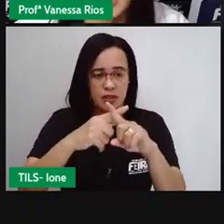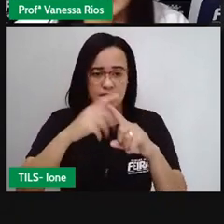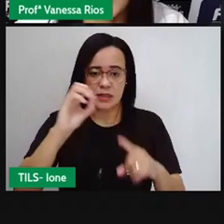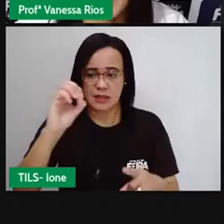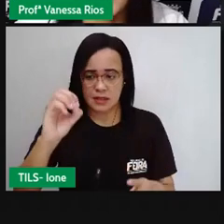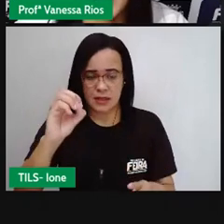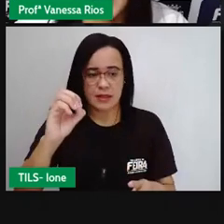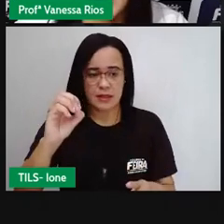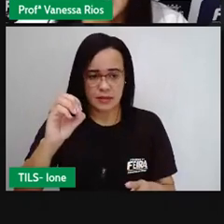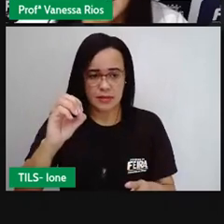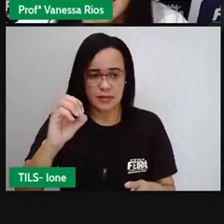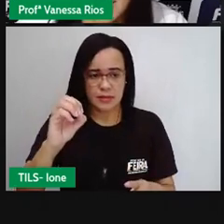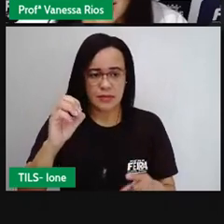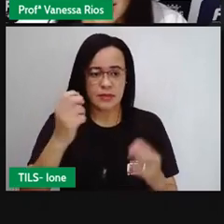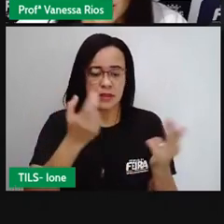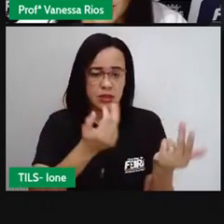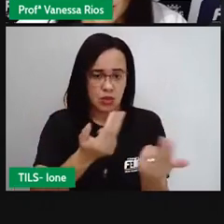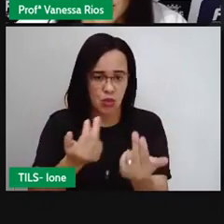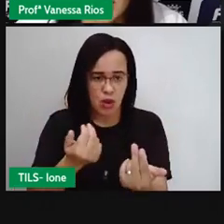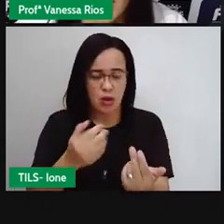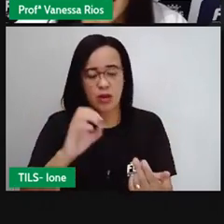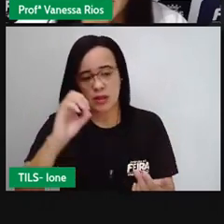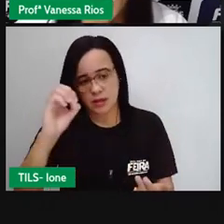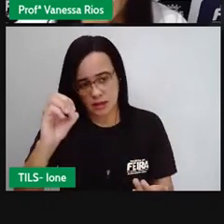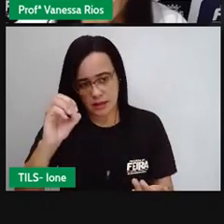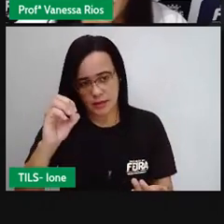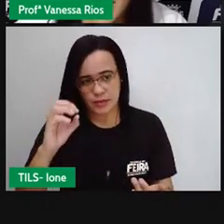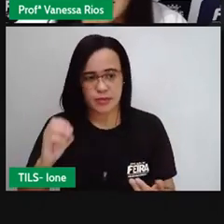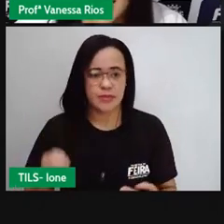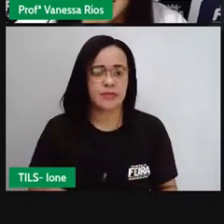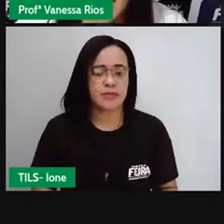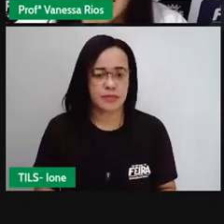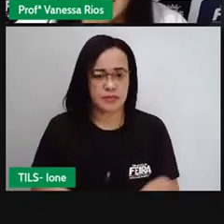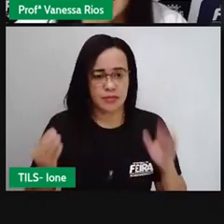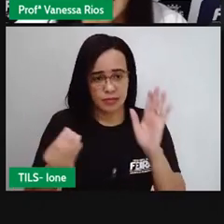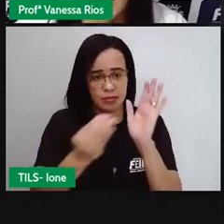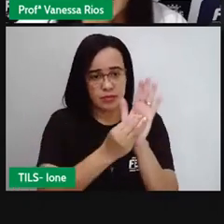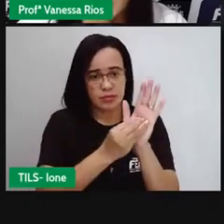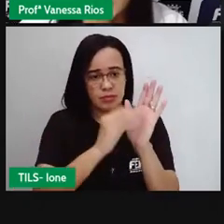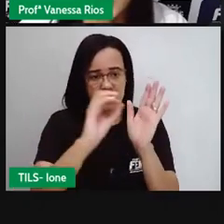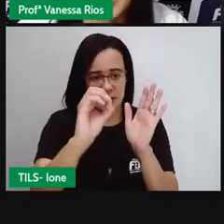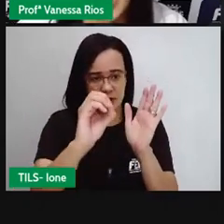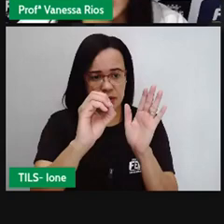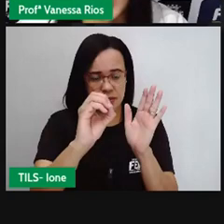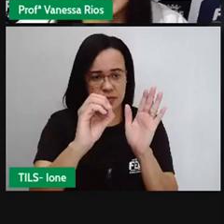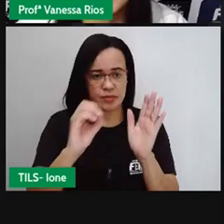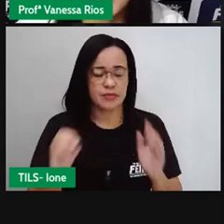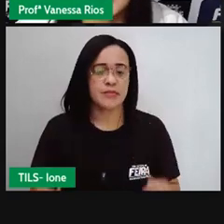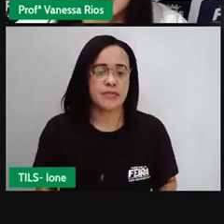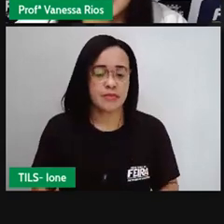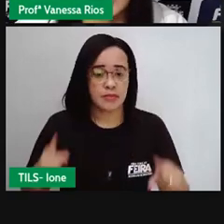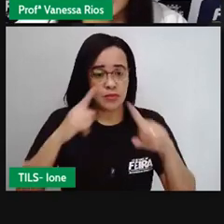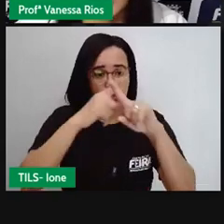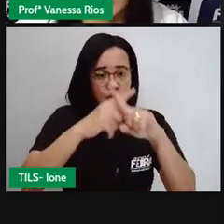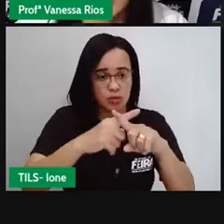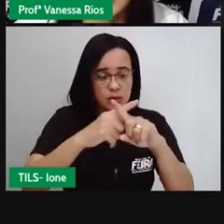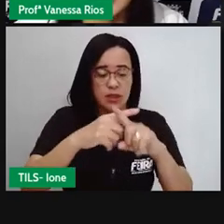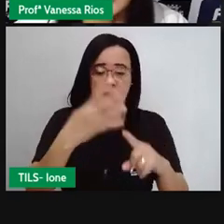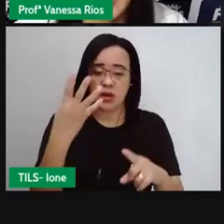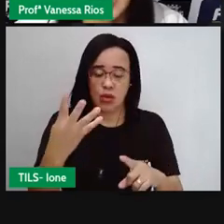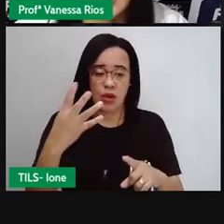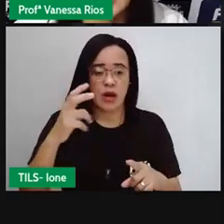é igual a zero. Aí a PRO coloca o resultado aqui. Agora eu vou multiplicar quatro vezes cinco